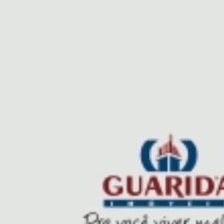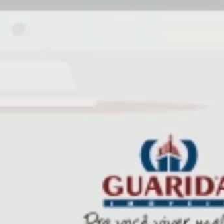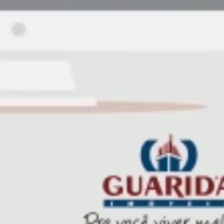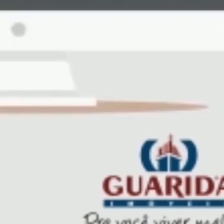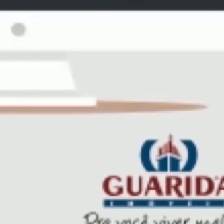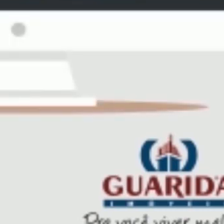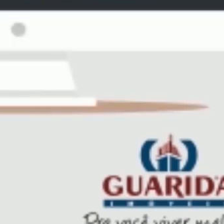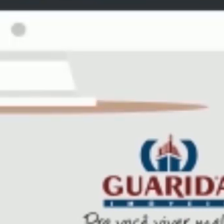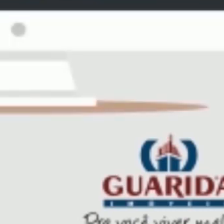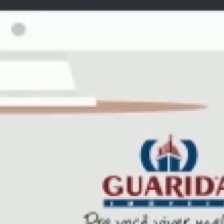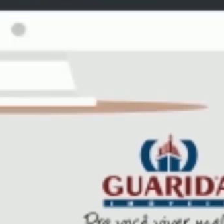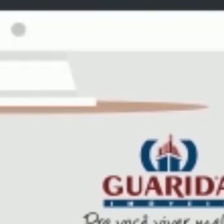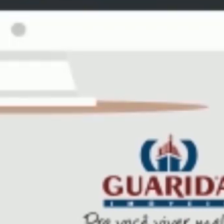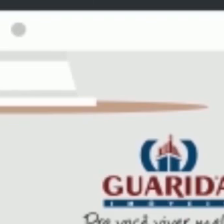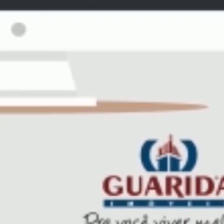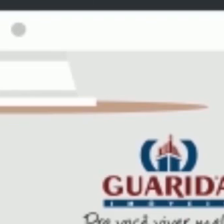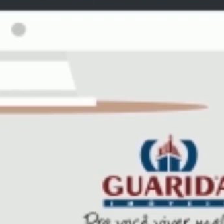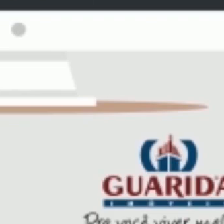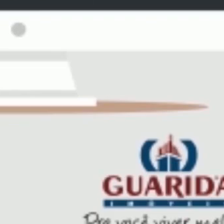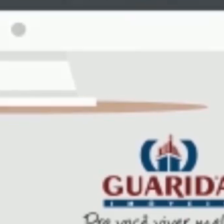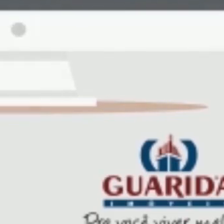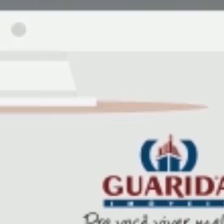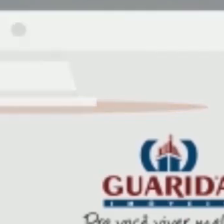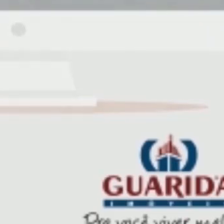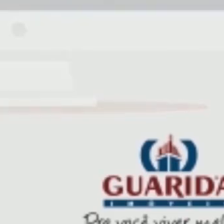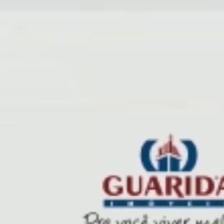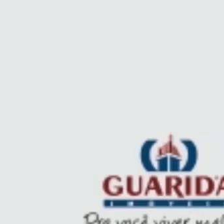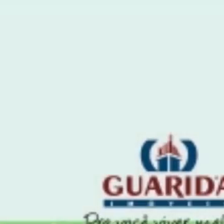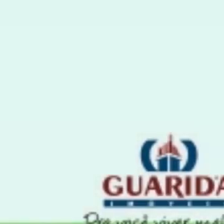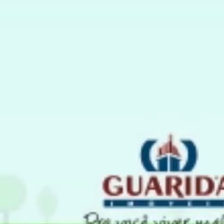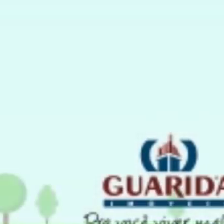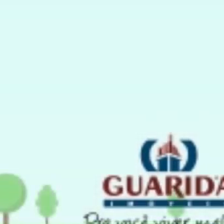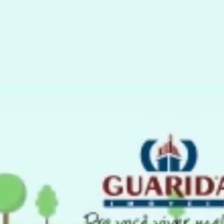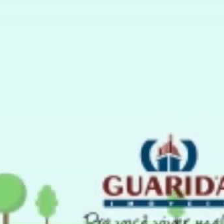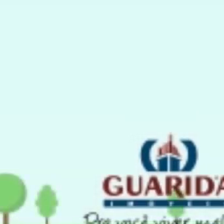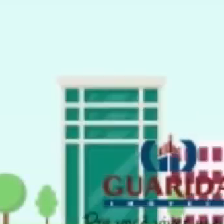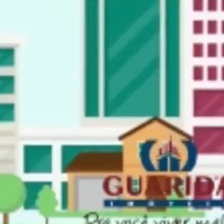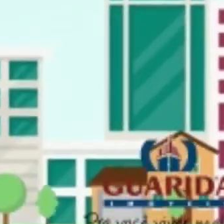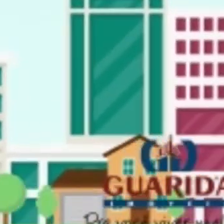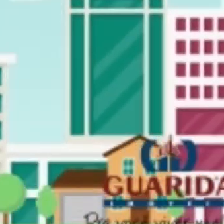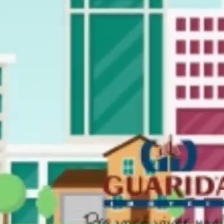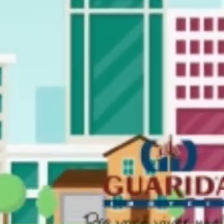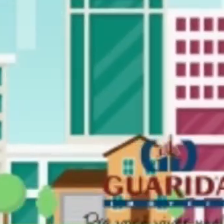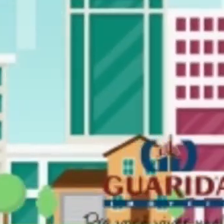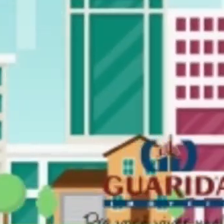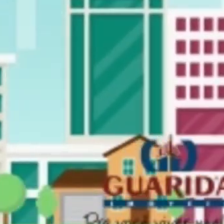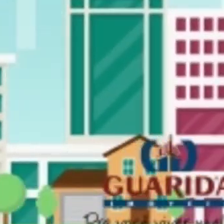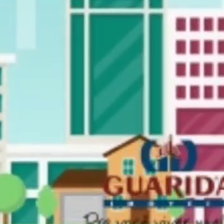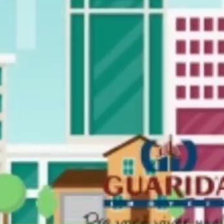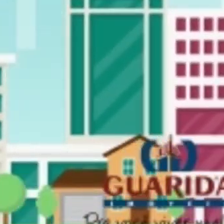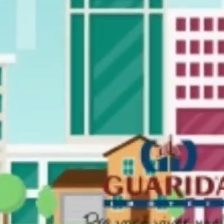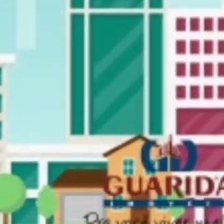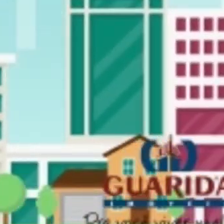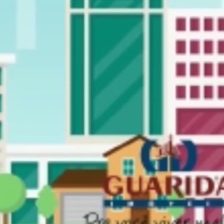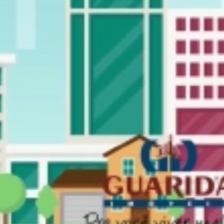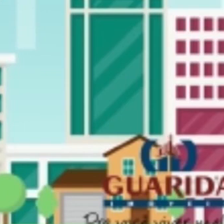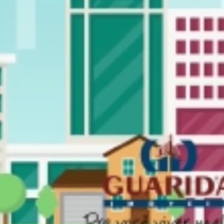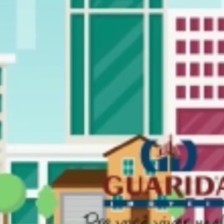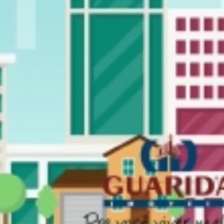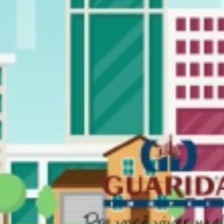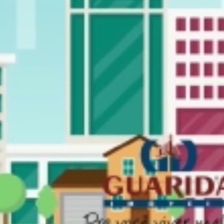ainda Através do Fale Conosco No nosso site São mais de 20 mil imóveis Em ofertas E vários